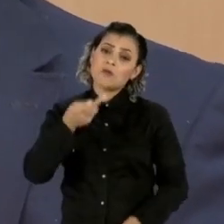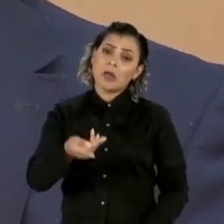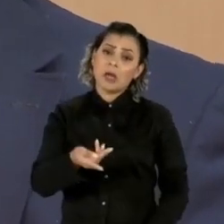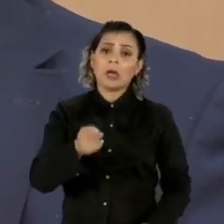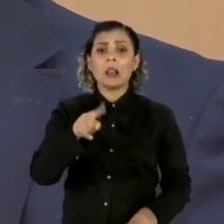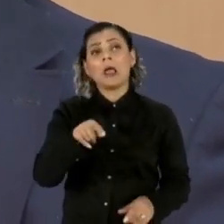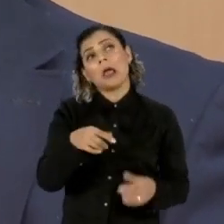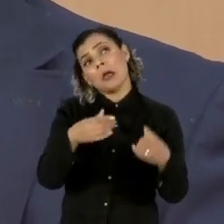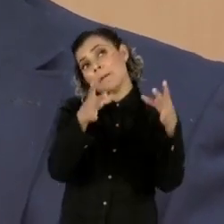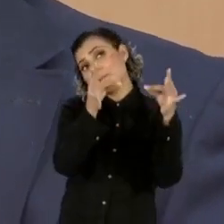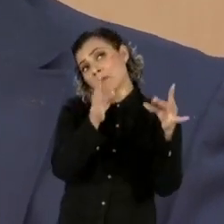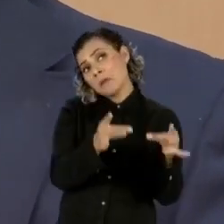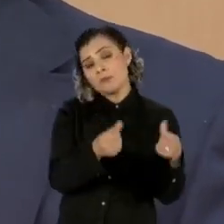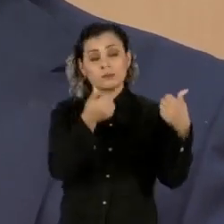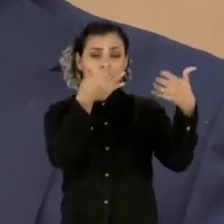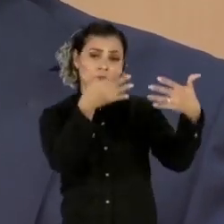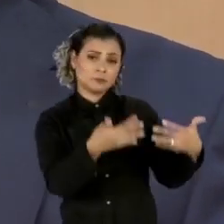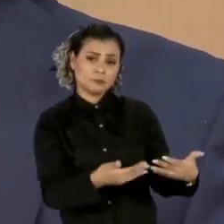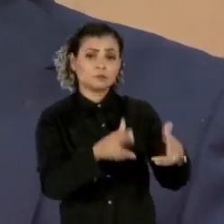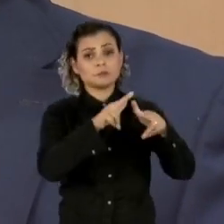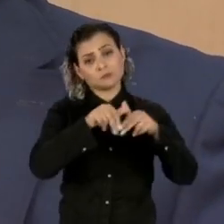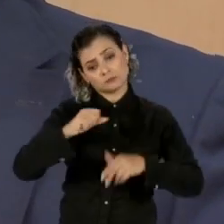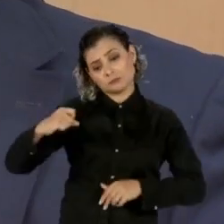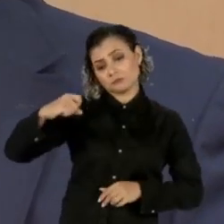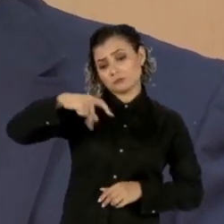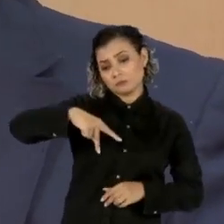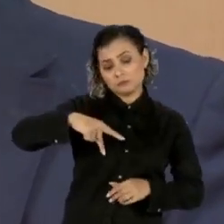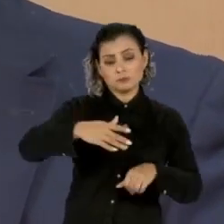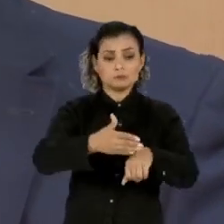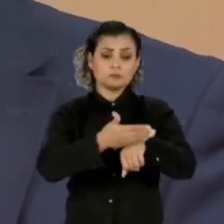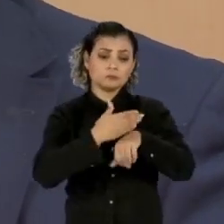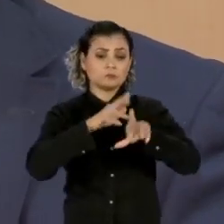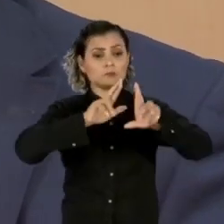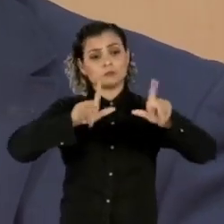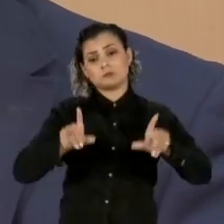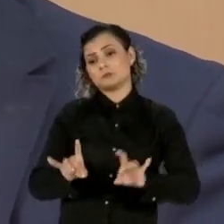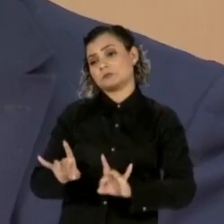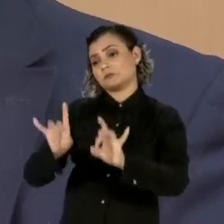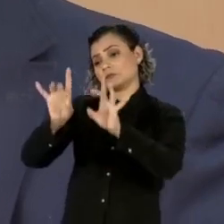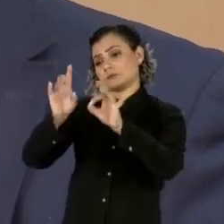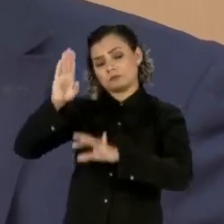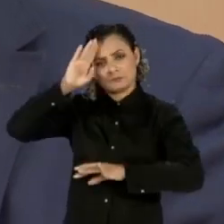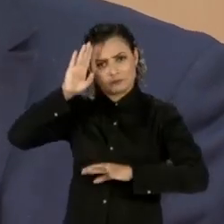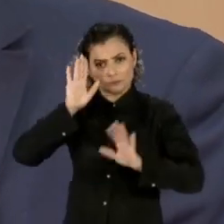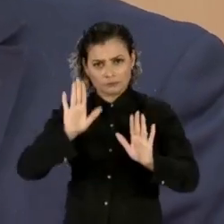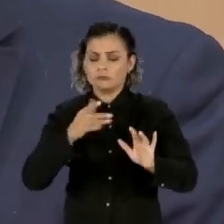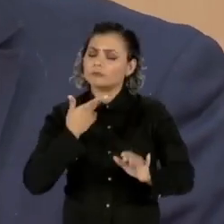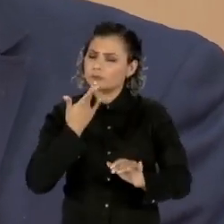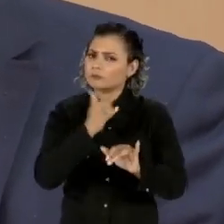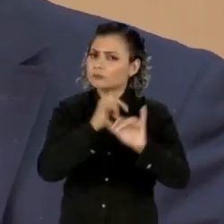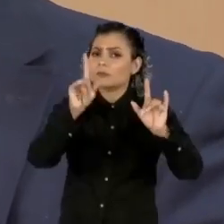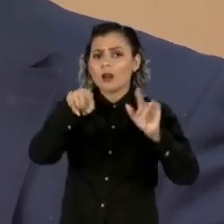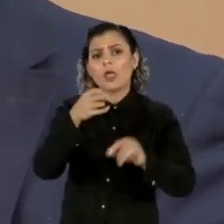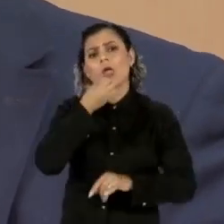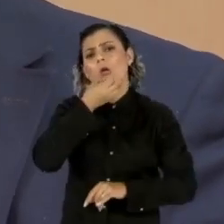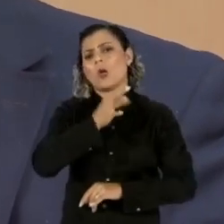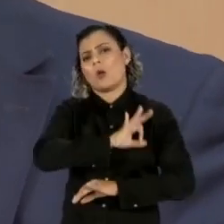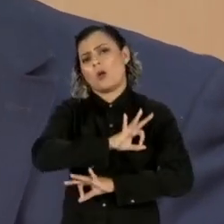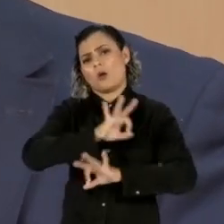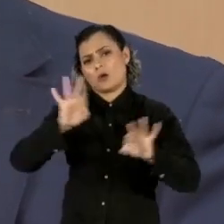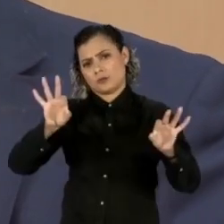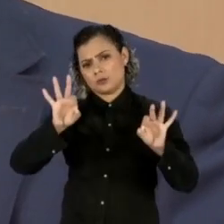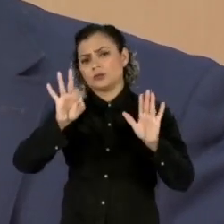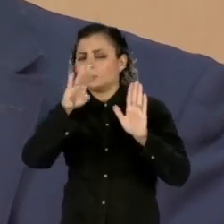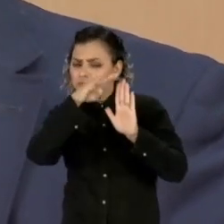justificar a existência de uma Previdência diferenciada para os militares, eu diria que são ótimos argumentos, são